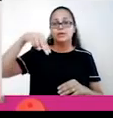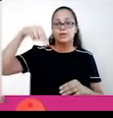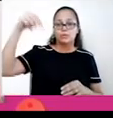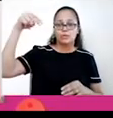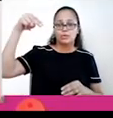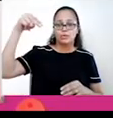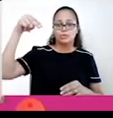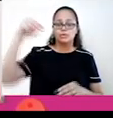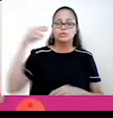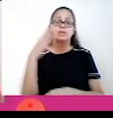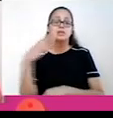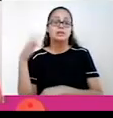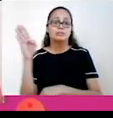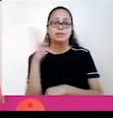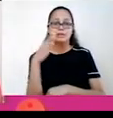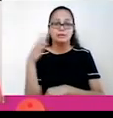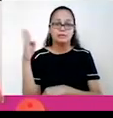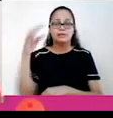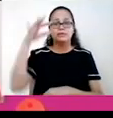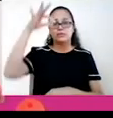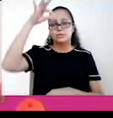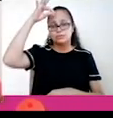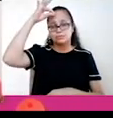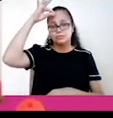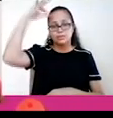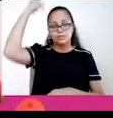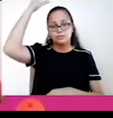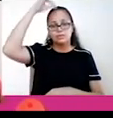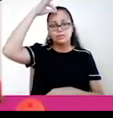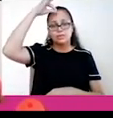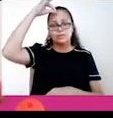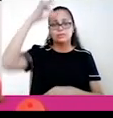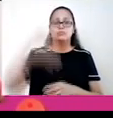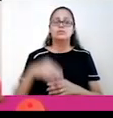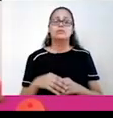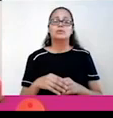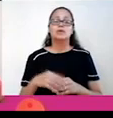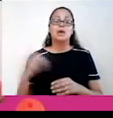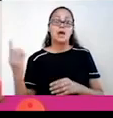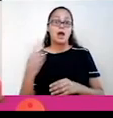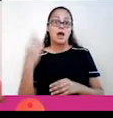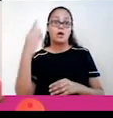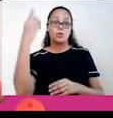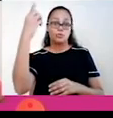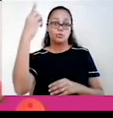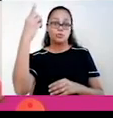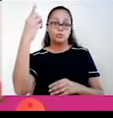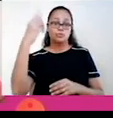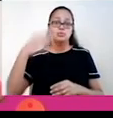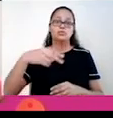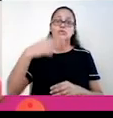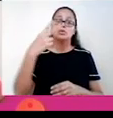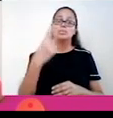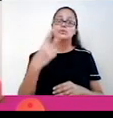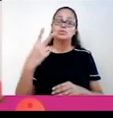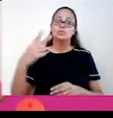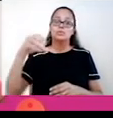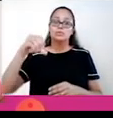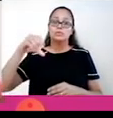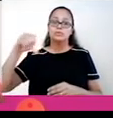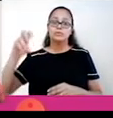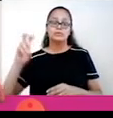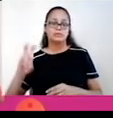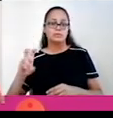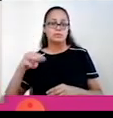região sudeste, no estado do Espírito Santo. Olha só a altitude deles, 2.995, 2.974, 2